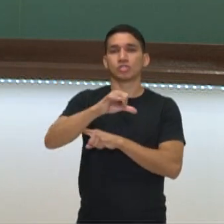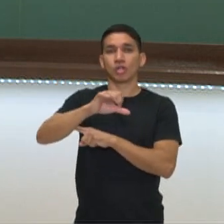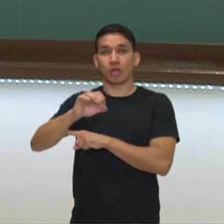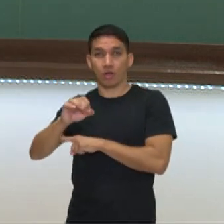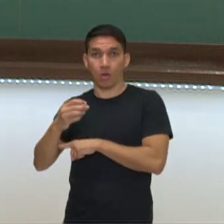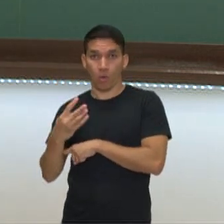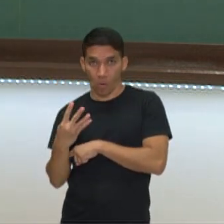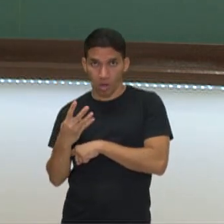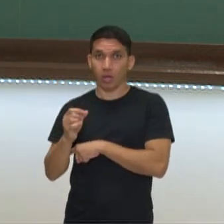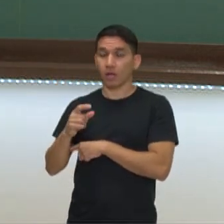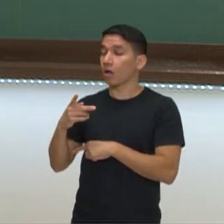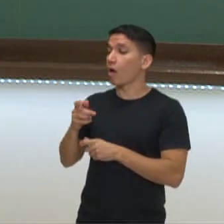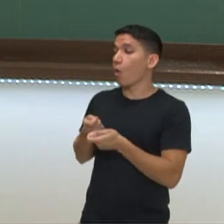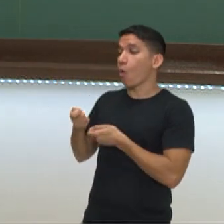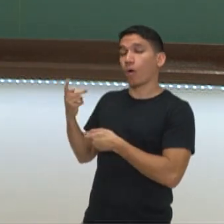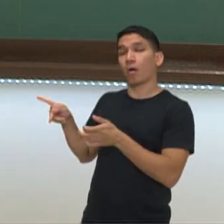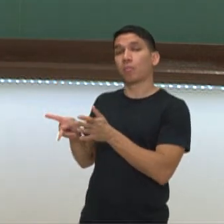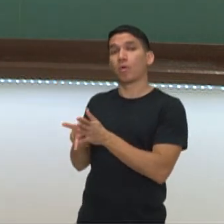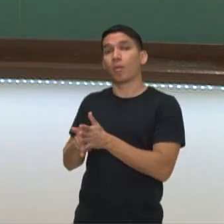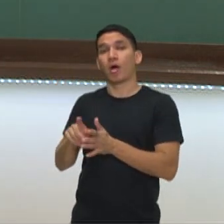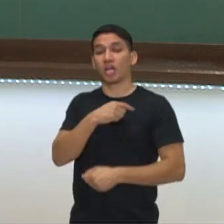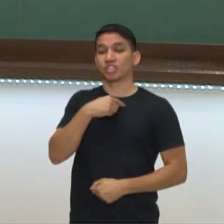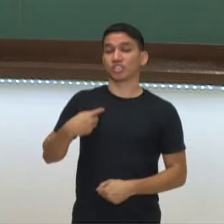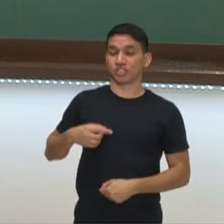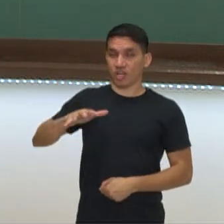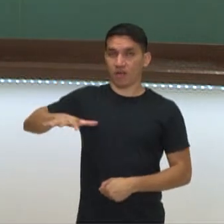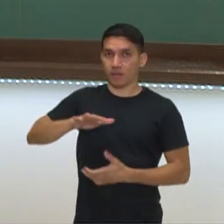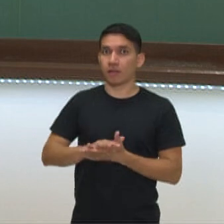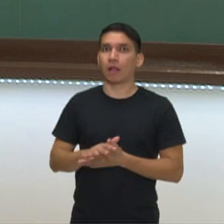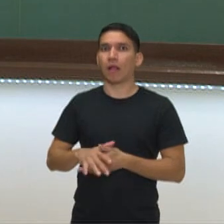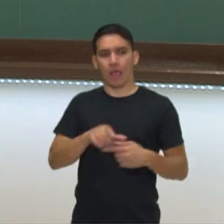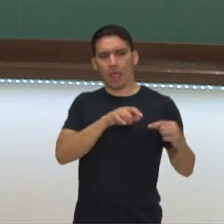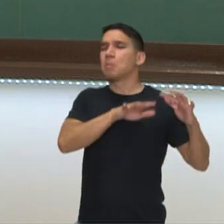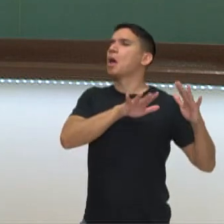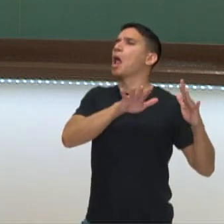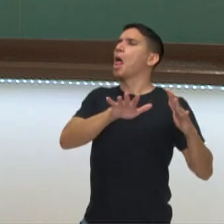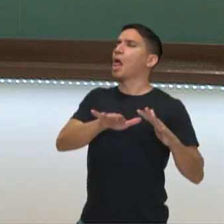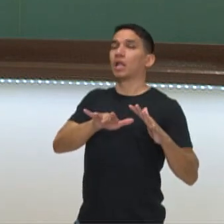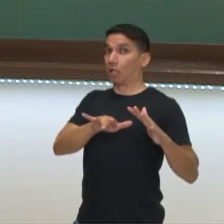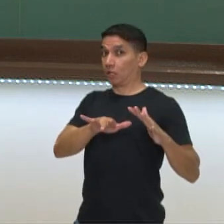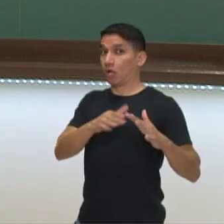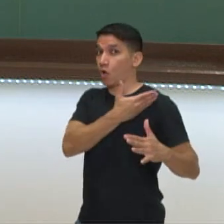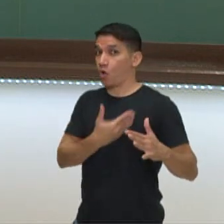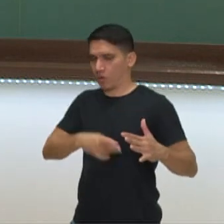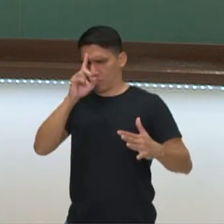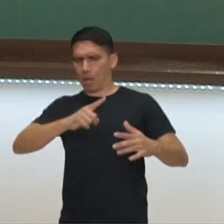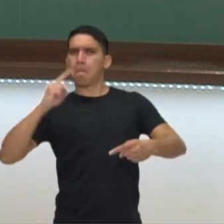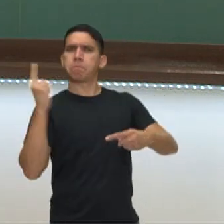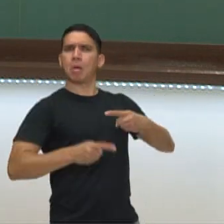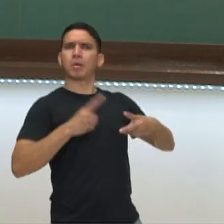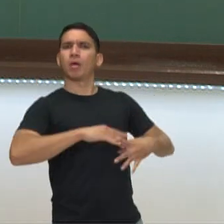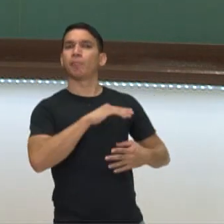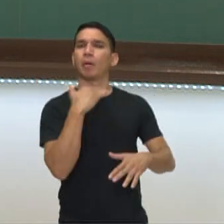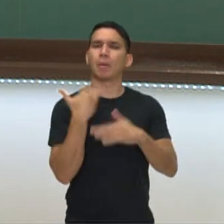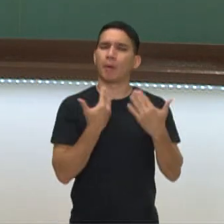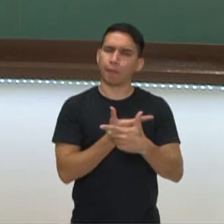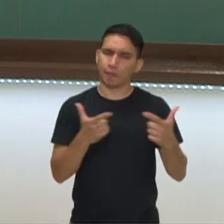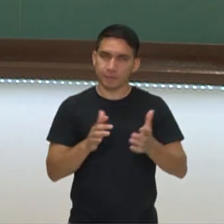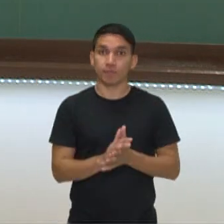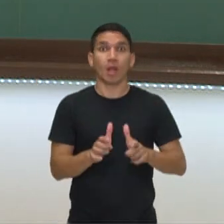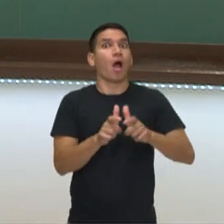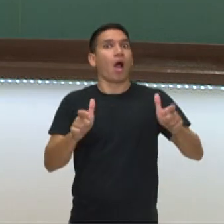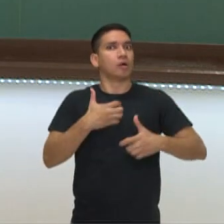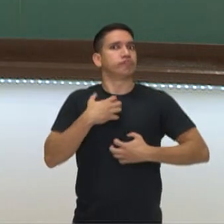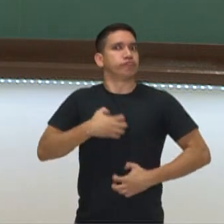Então, a população foi protestar e foi reprimido com violência, muitas mortes. A insatisfação cresceu. E, pouco